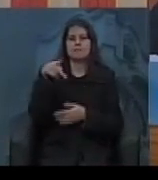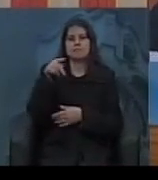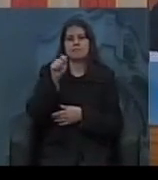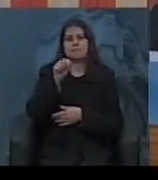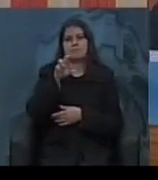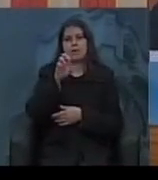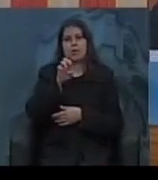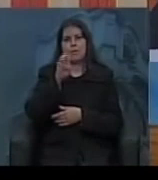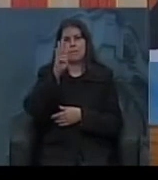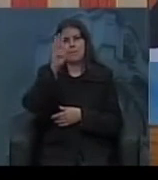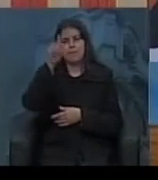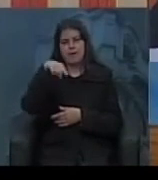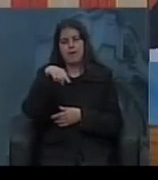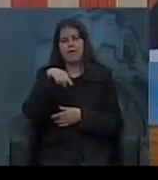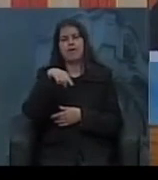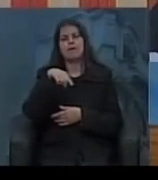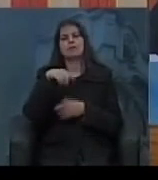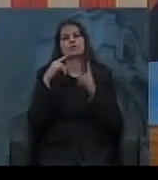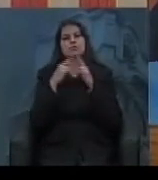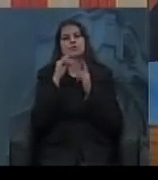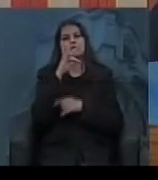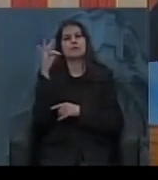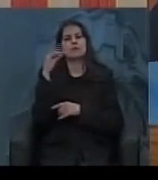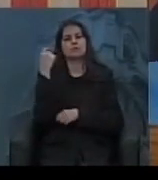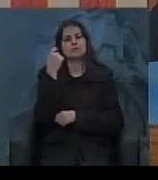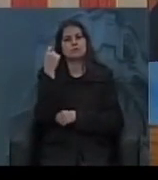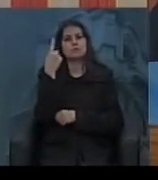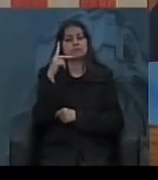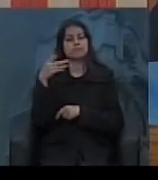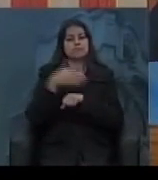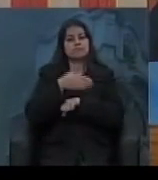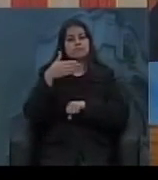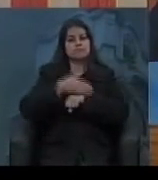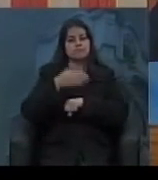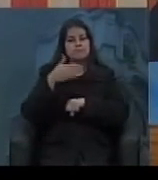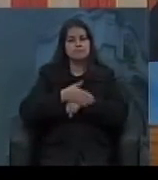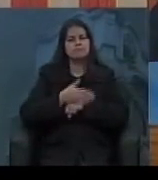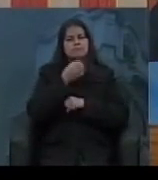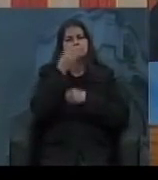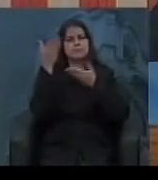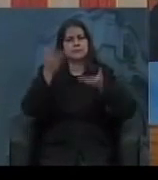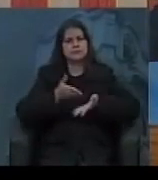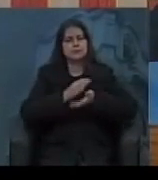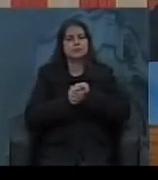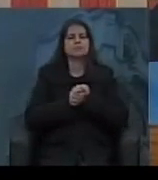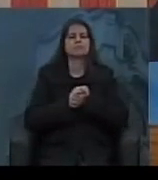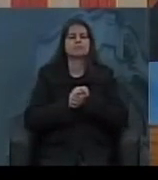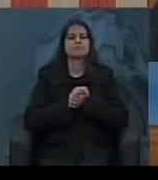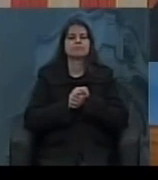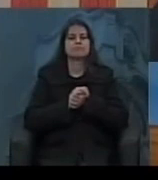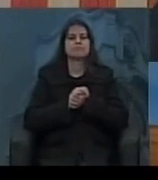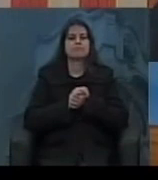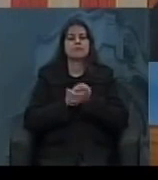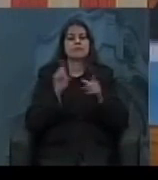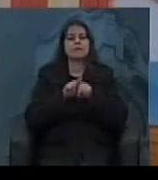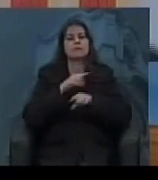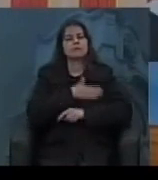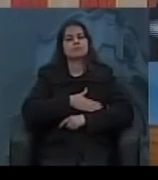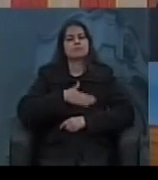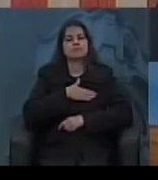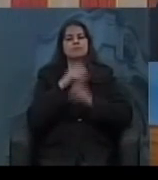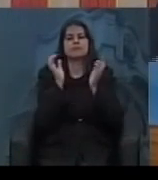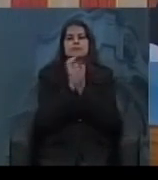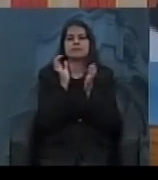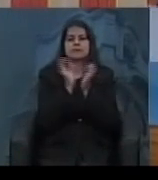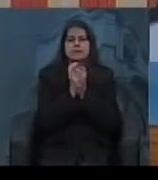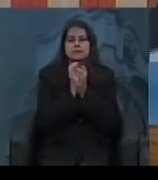Ernesto Tornelis Instituto Federal do Rio Grande do Sul pela sua presença vocês são muito bem vindos também saudar aqui a